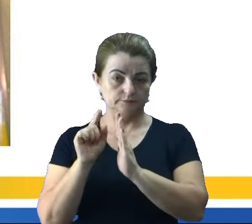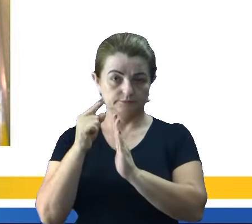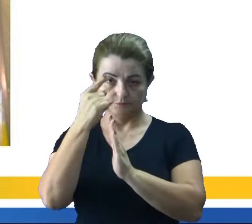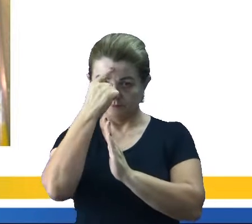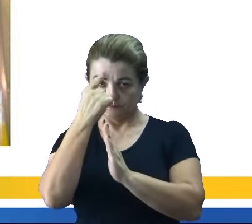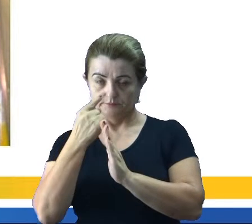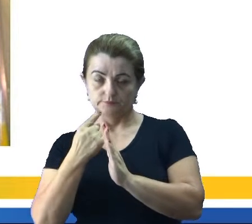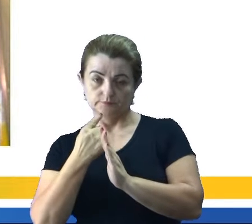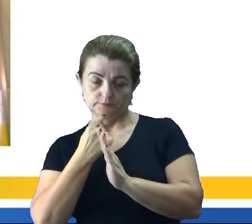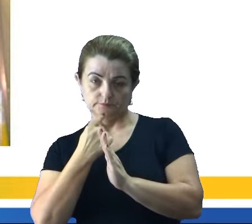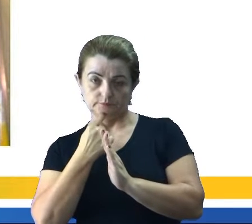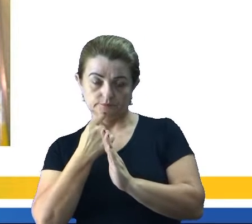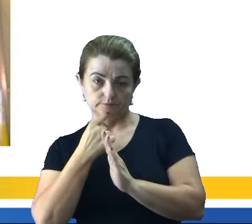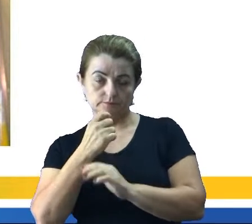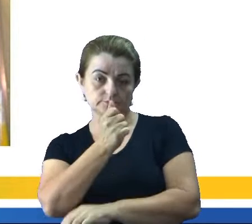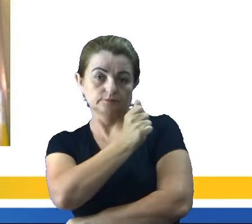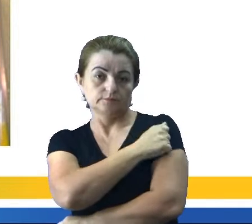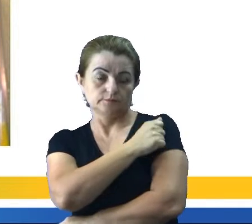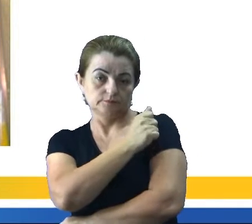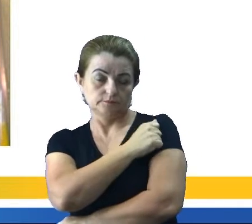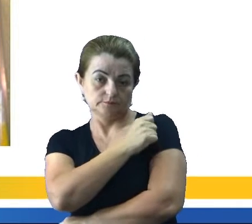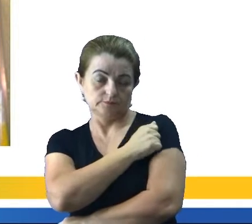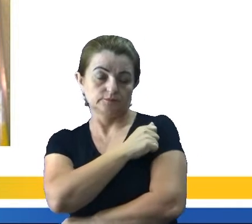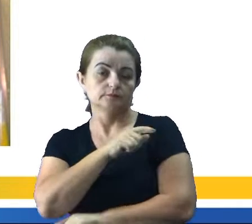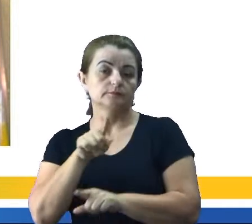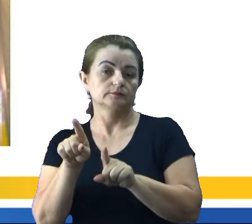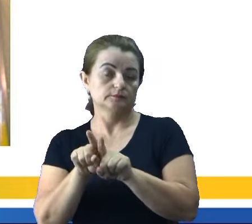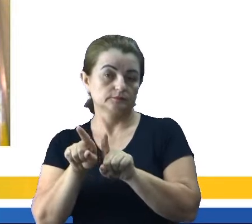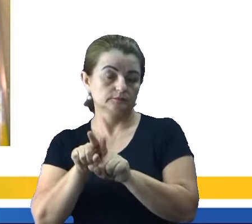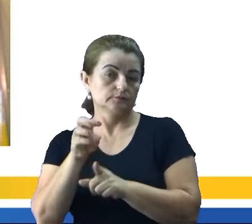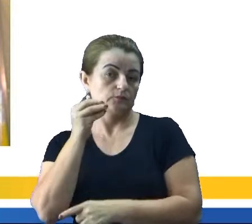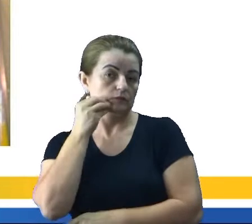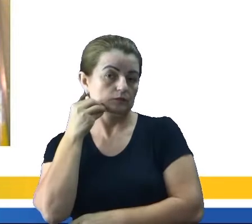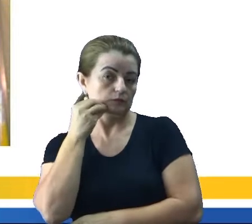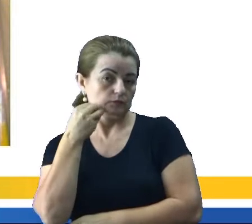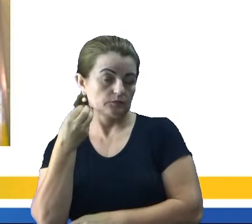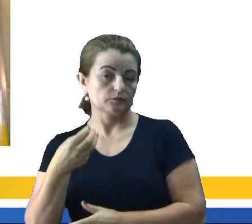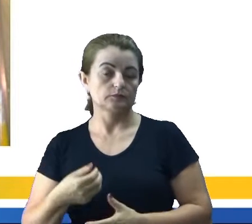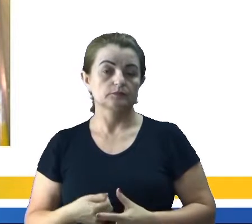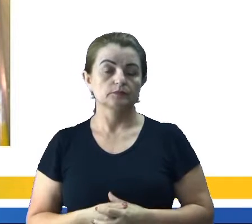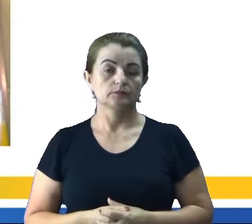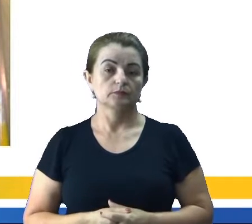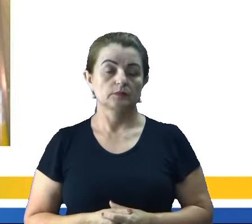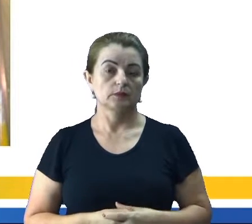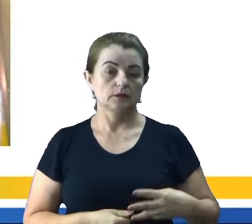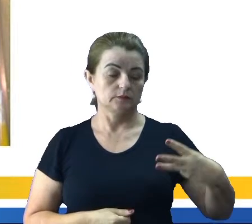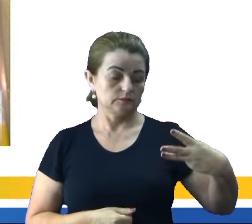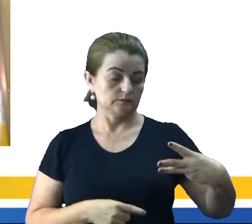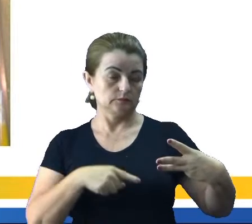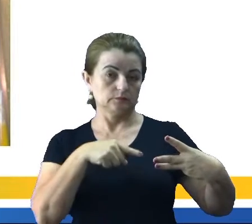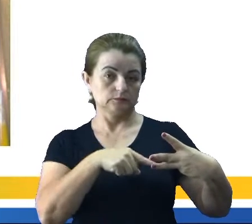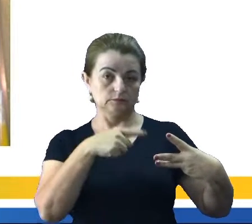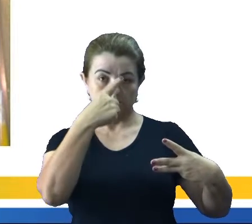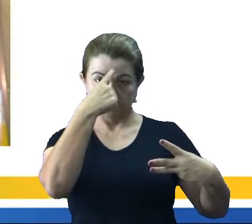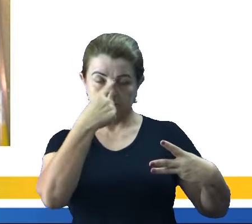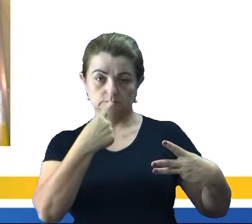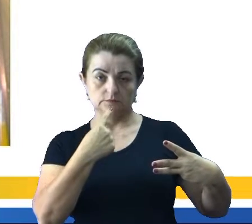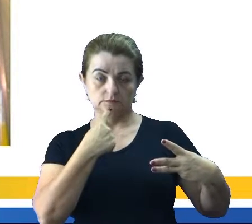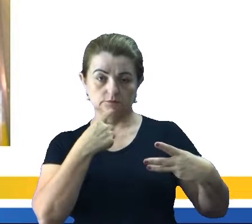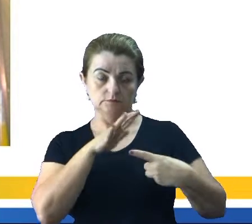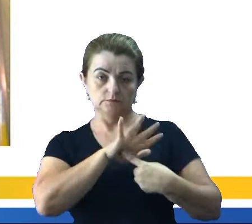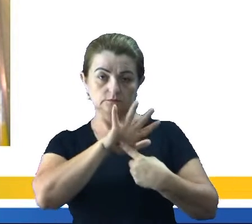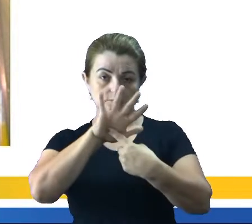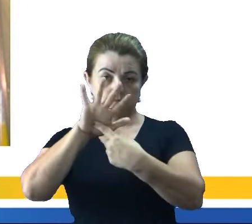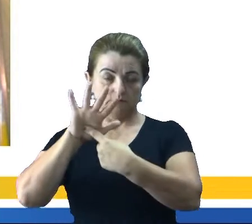ali, provavelmente, alunos, né, realizando também um experimento. Na terceira imagem, nós temos uma